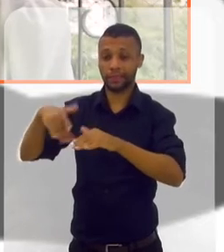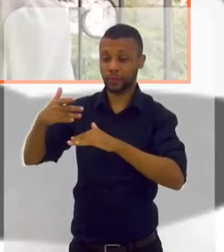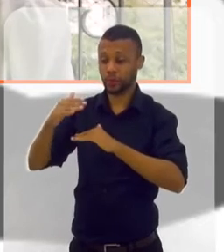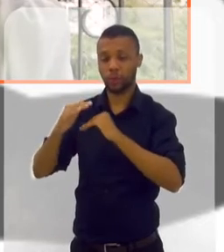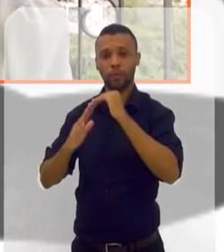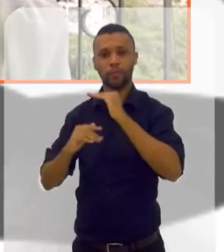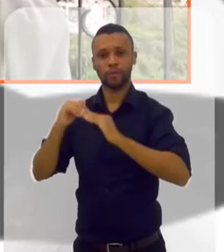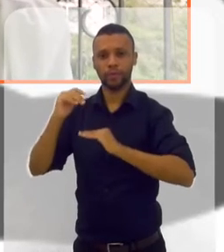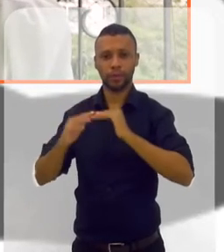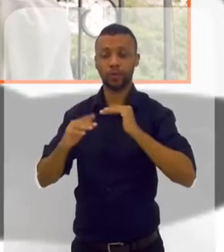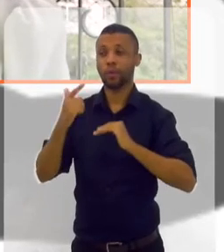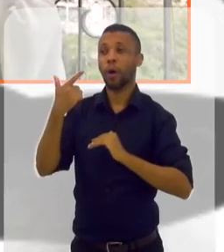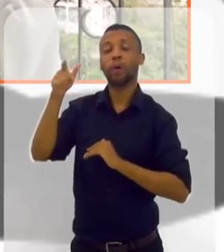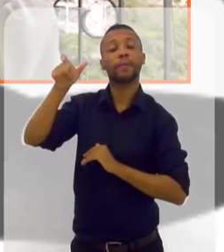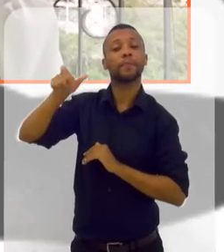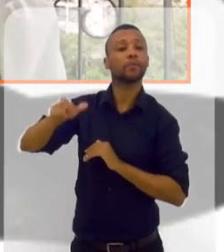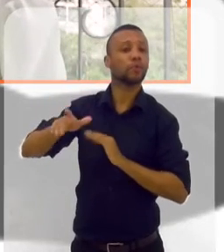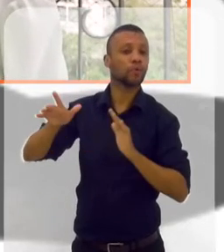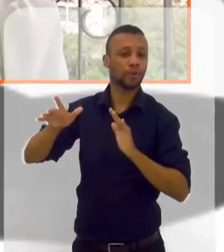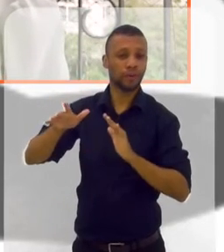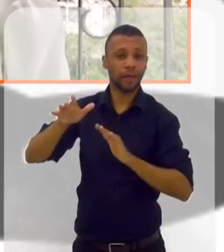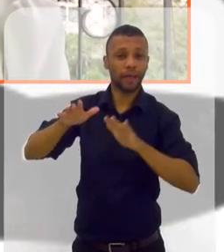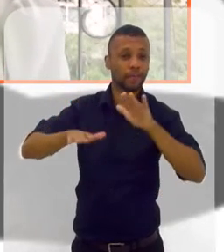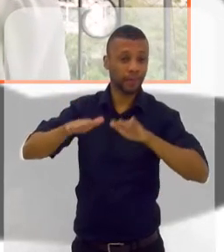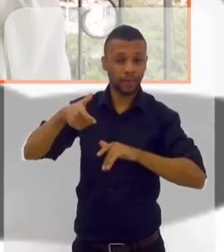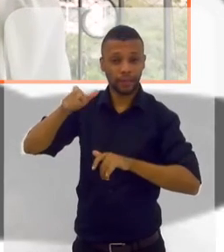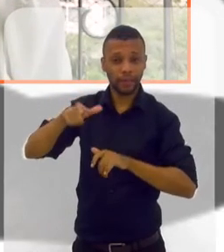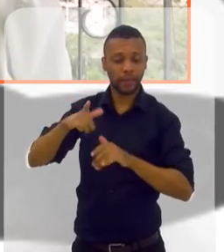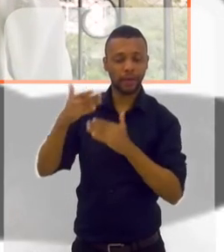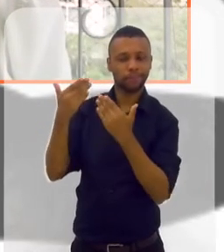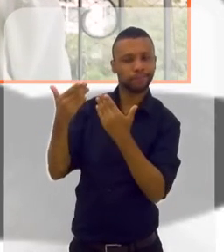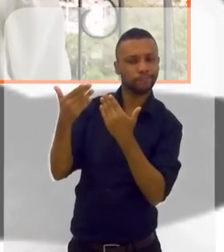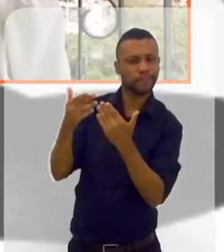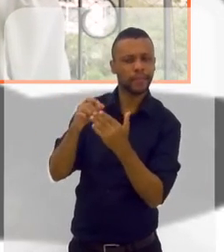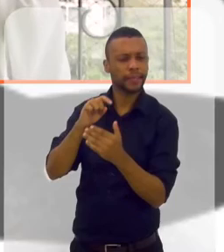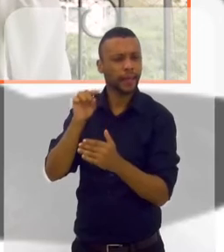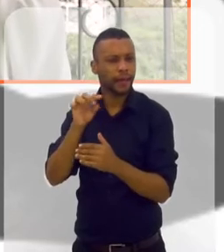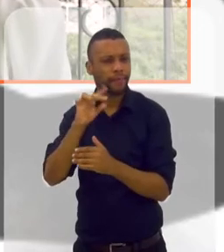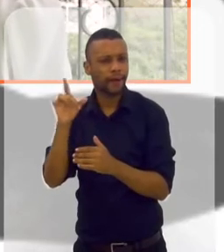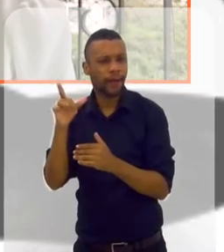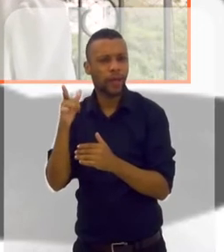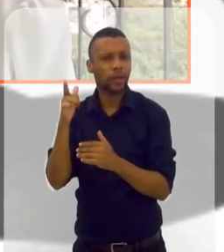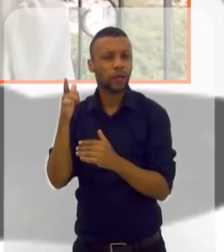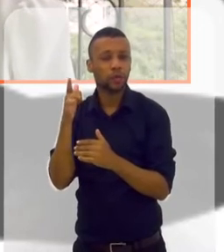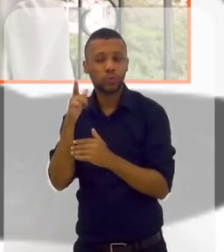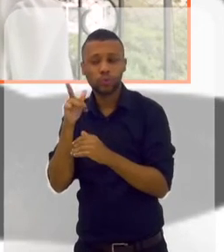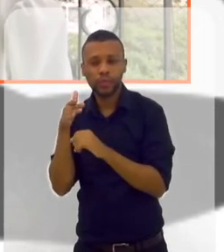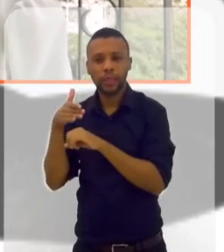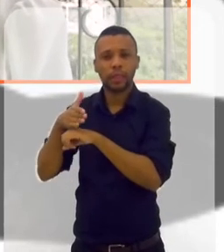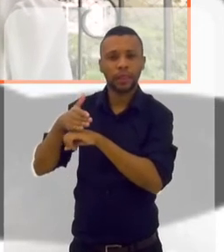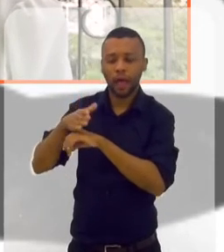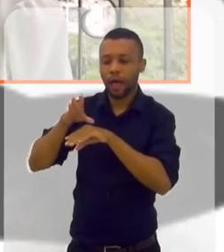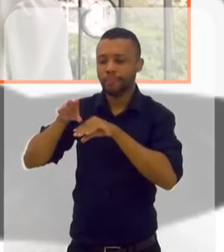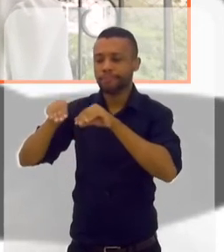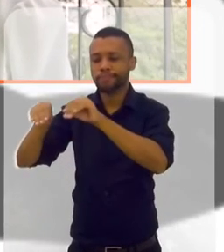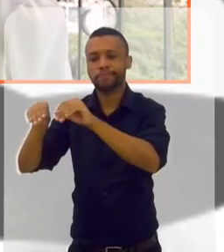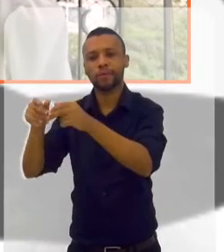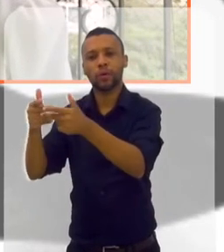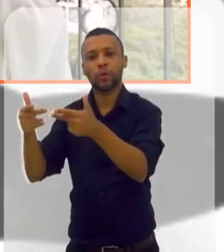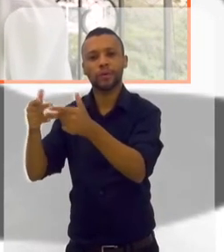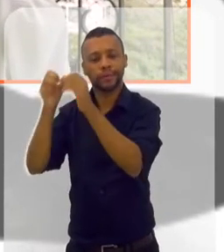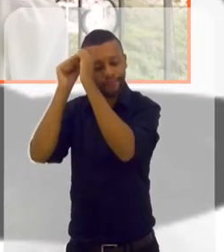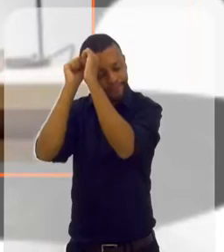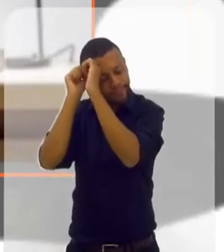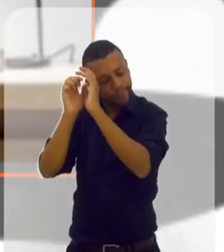o hipnoterapeuta não seja você, e seja uma pessoa que é... As pessoas têm essa desconfiança, né? Poxa, será que ela vai acessar coisas? Quer dizer, a pessoa